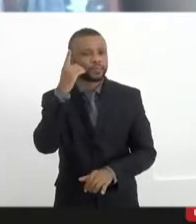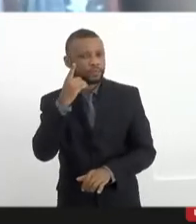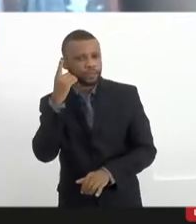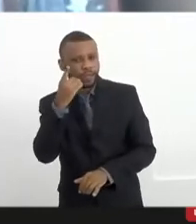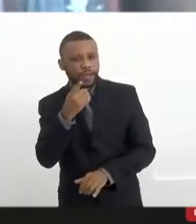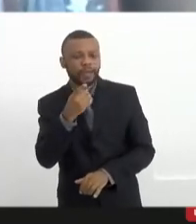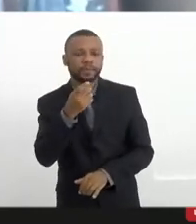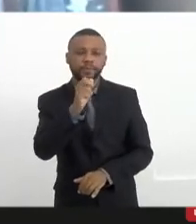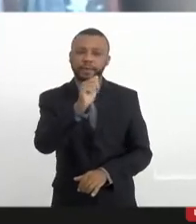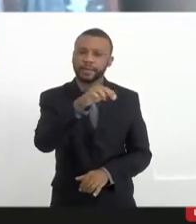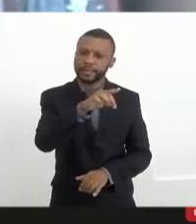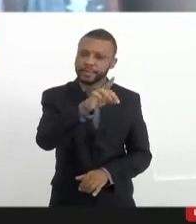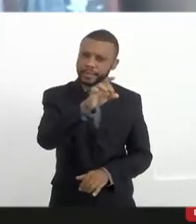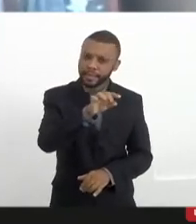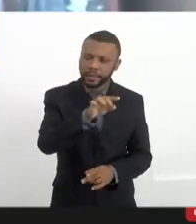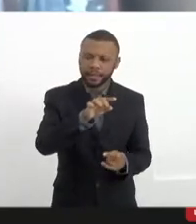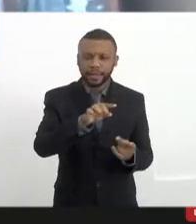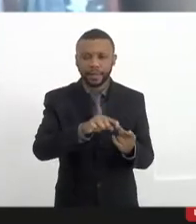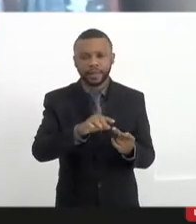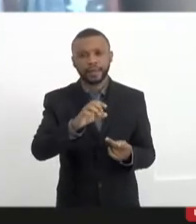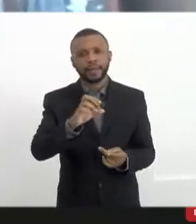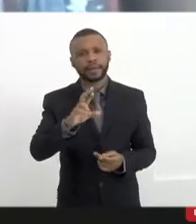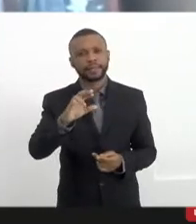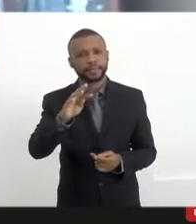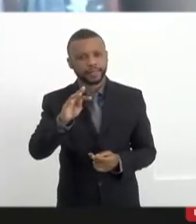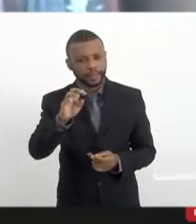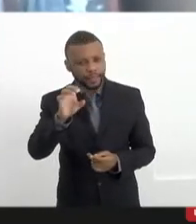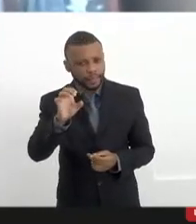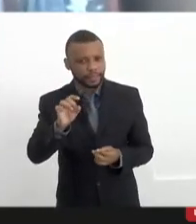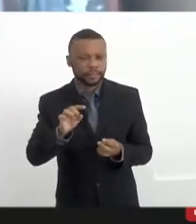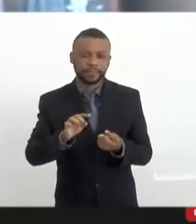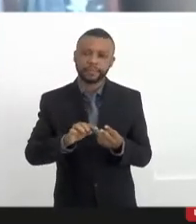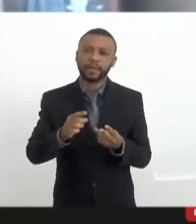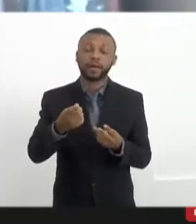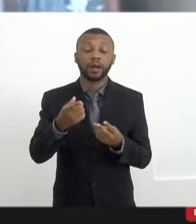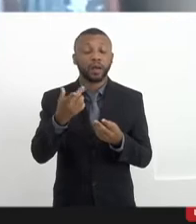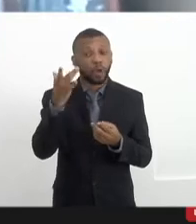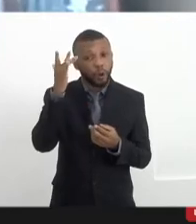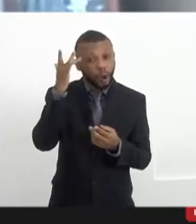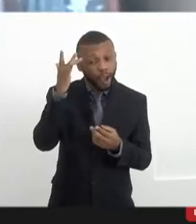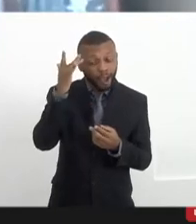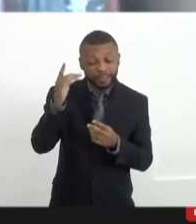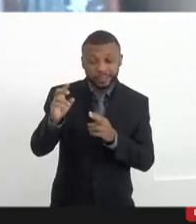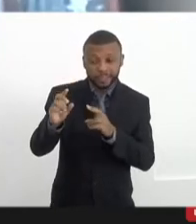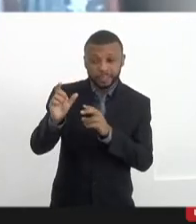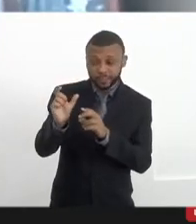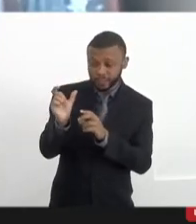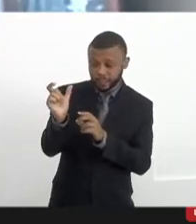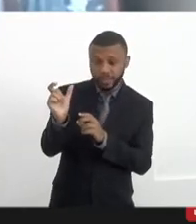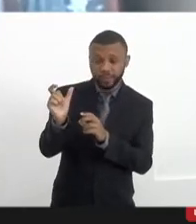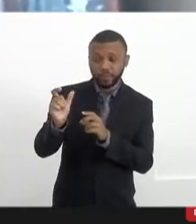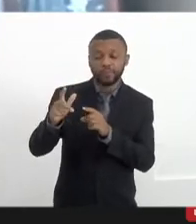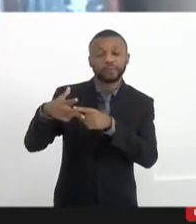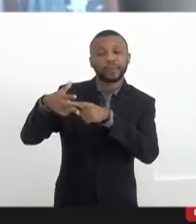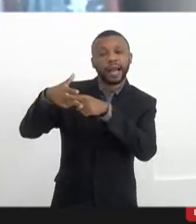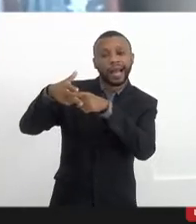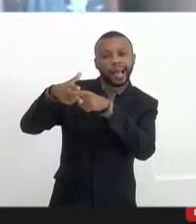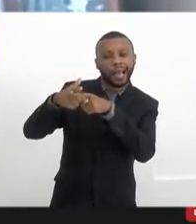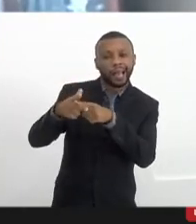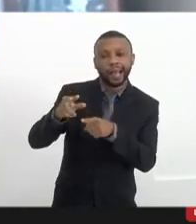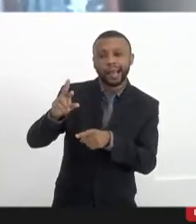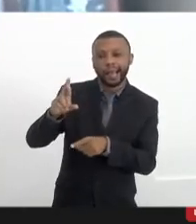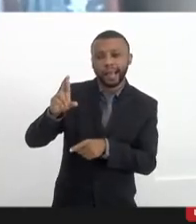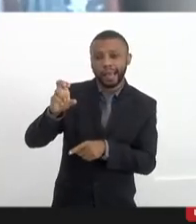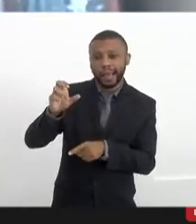Michel, que estão nos acompanhando, eu acho que o termo regulação da mídia é um